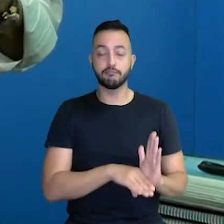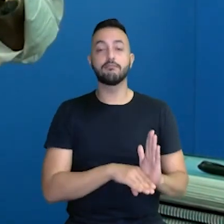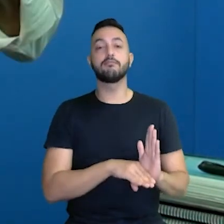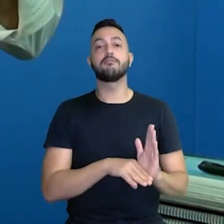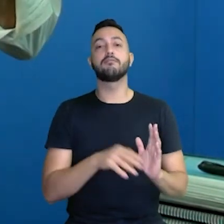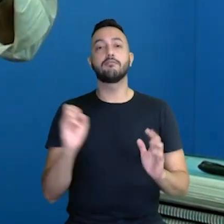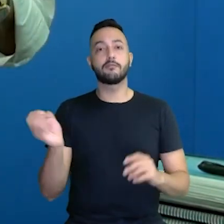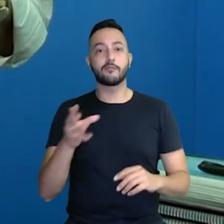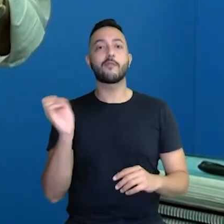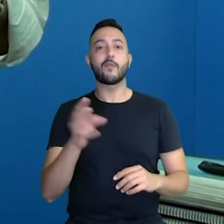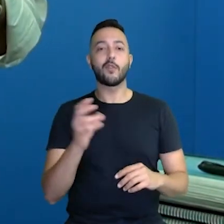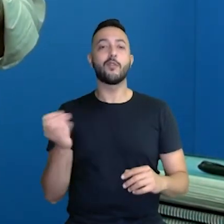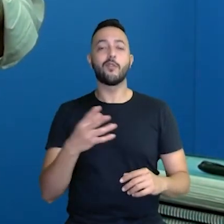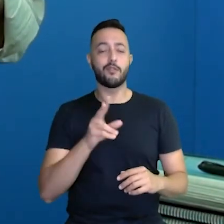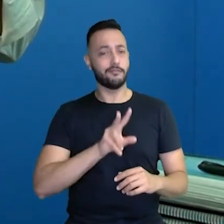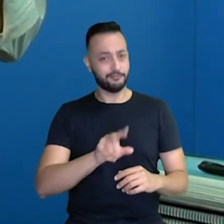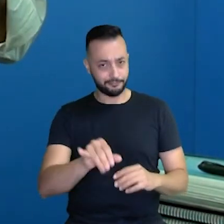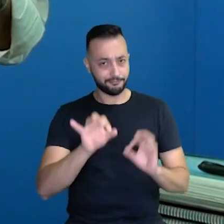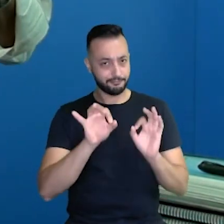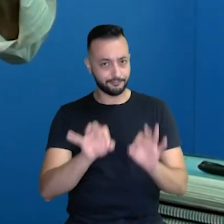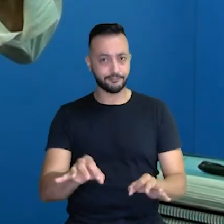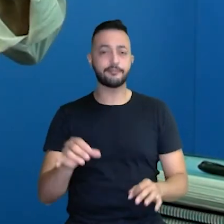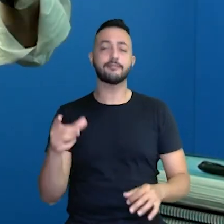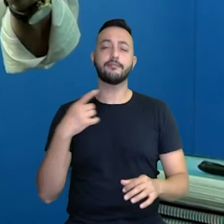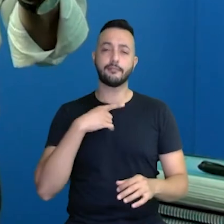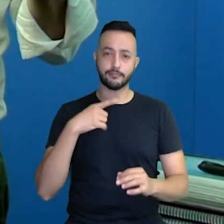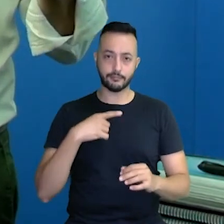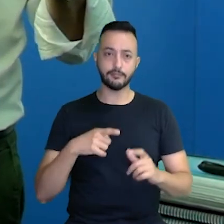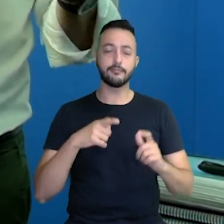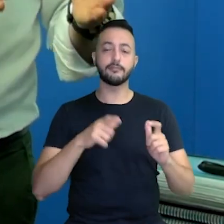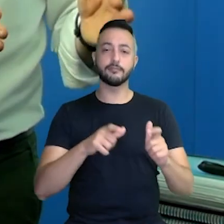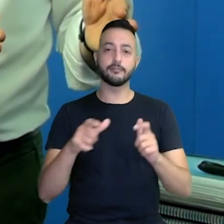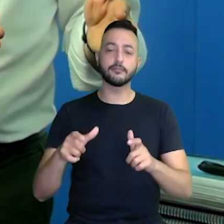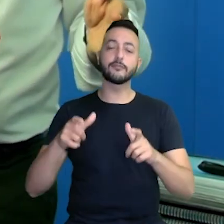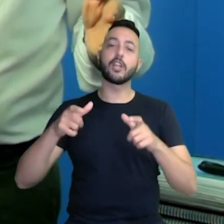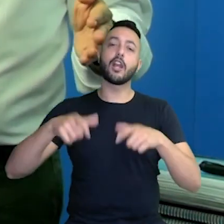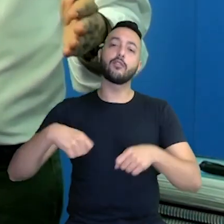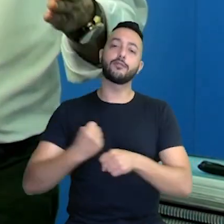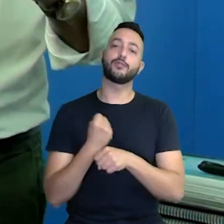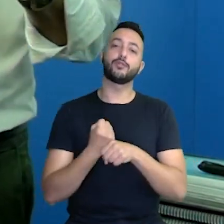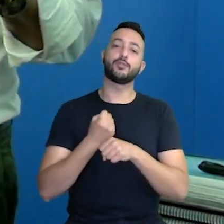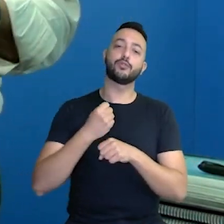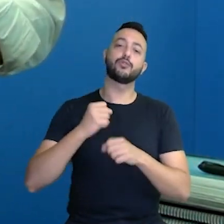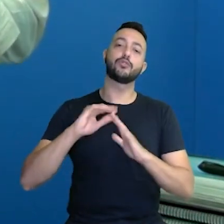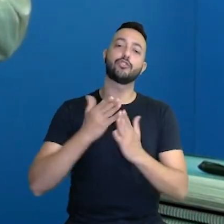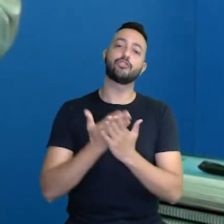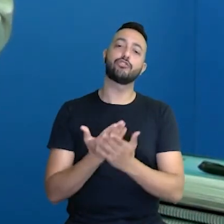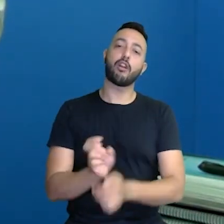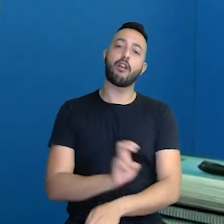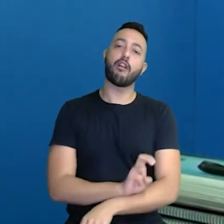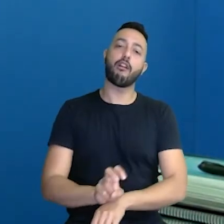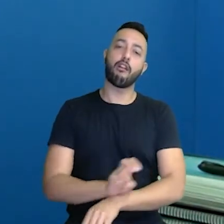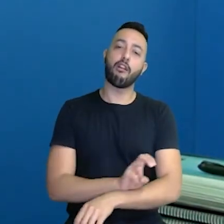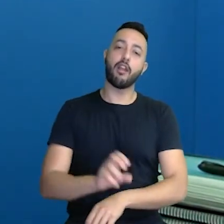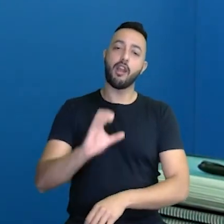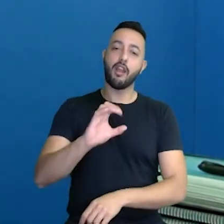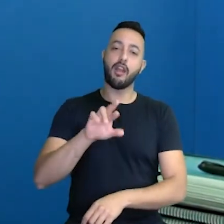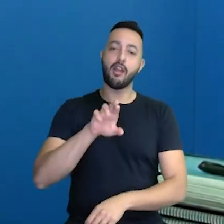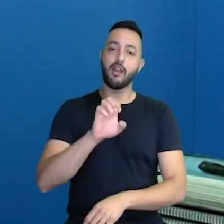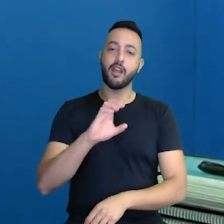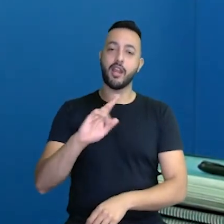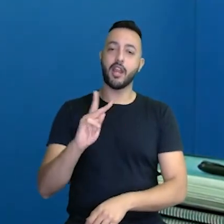muitas novidades irão aparecer, já temos os lugares para as creches, as documentações estão sendo já